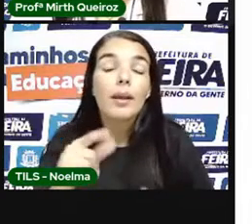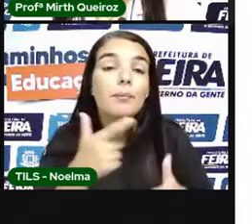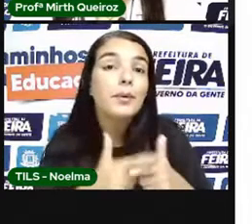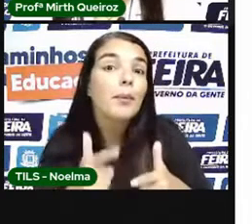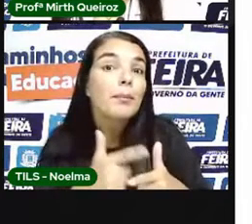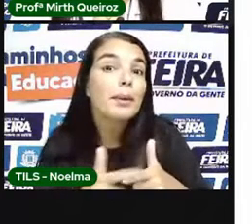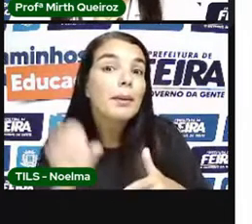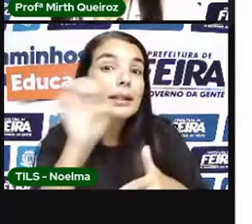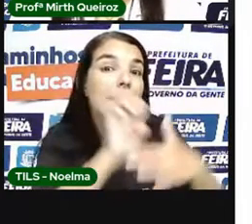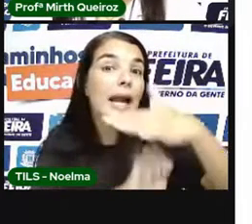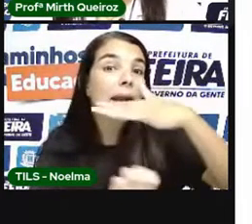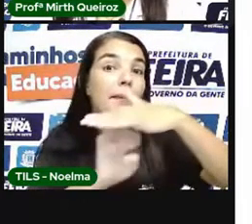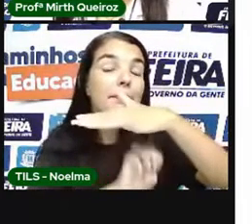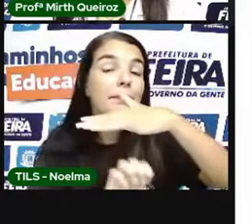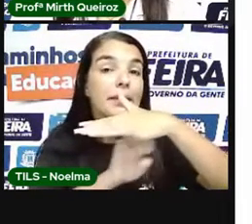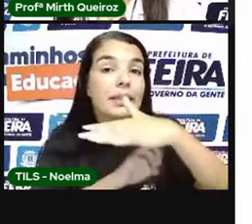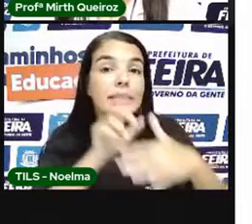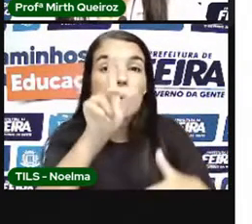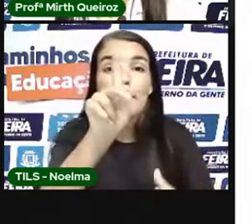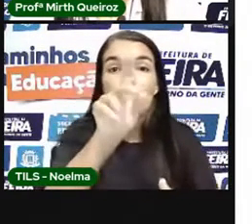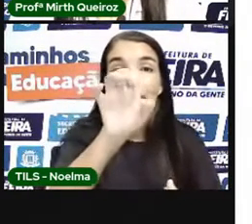Ambientais de petróleo, né?